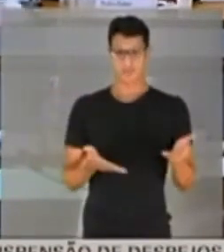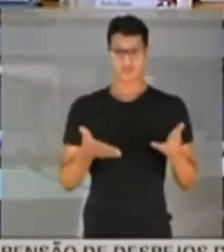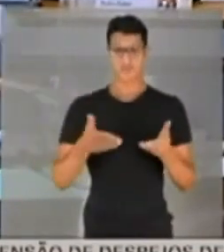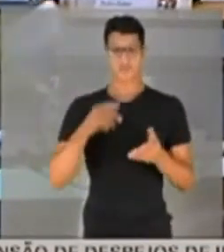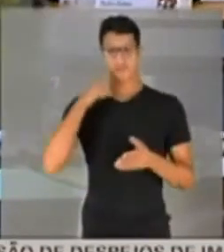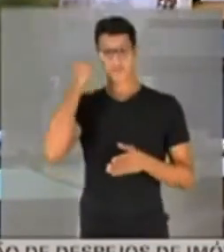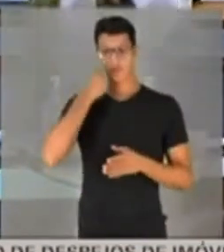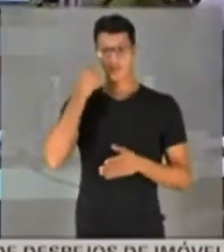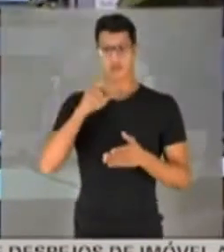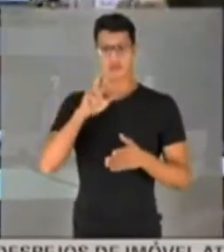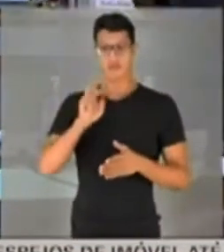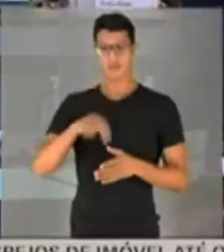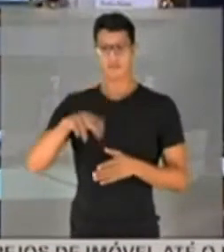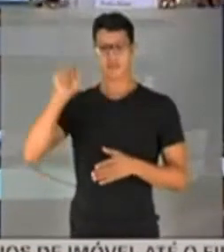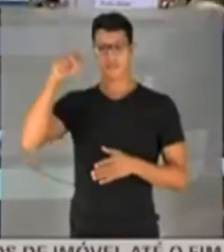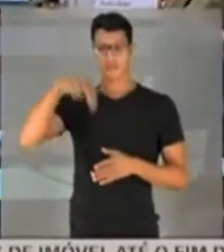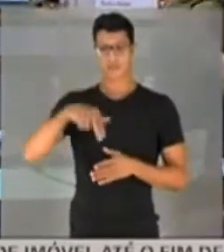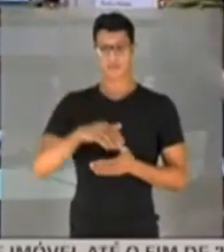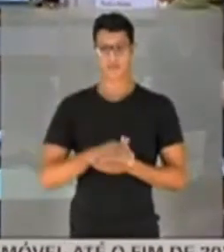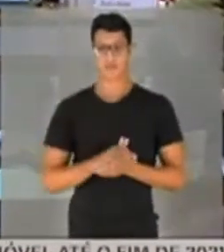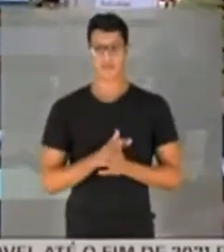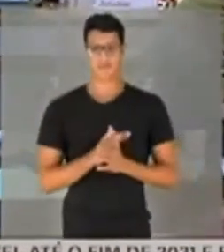palavra ao senador Renan Calheiros.